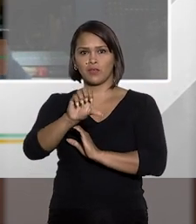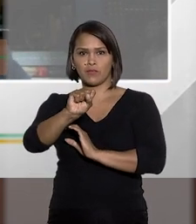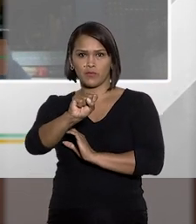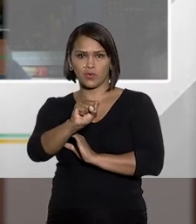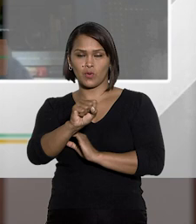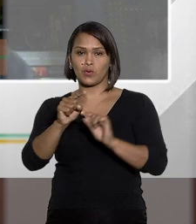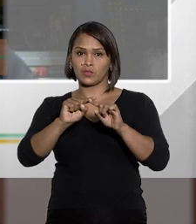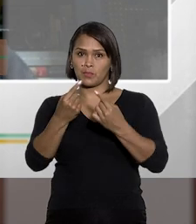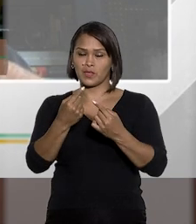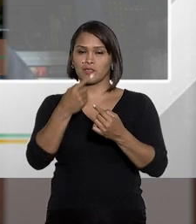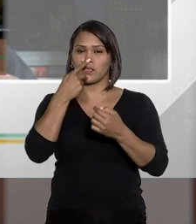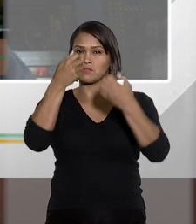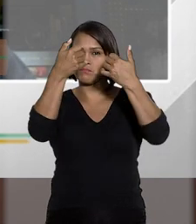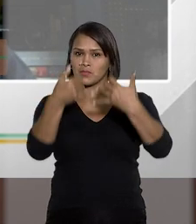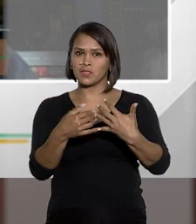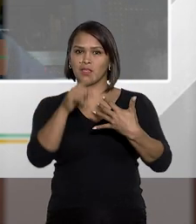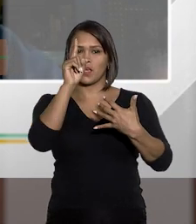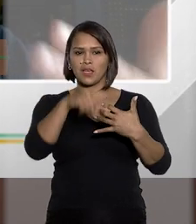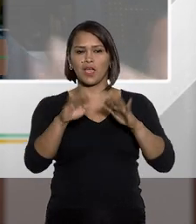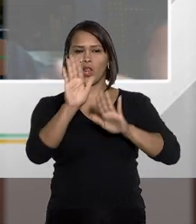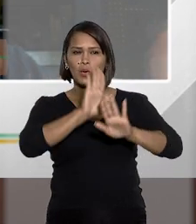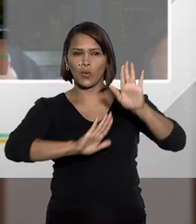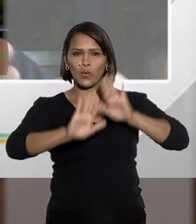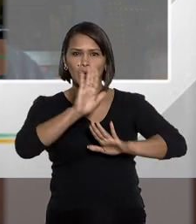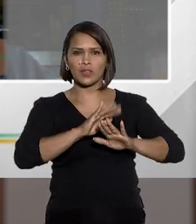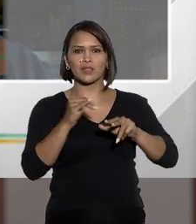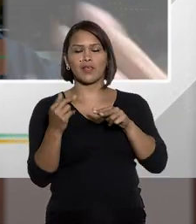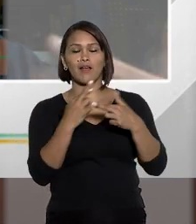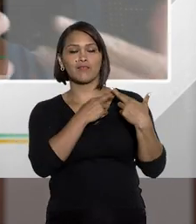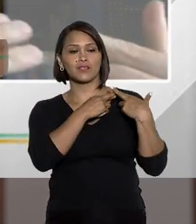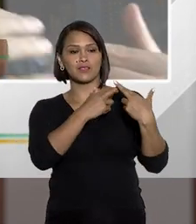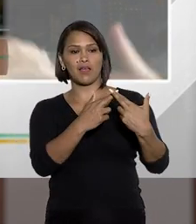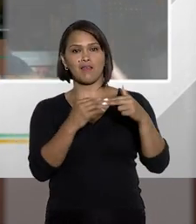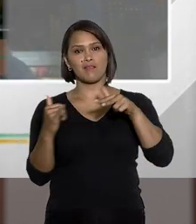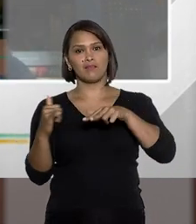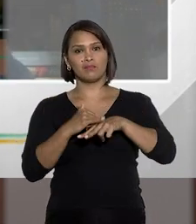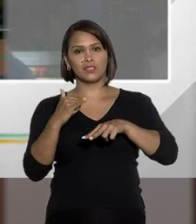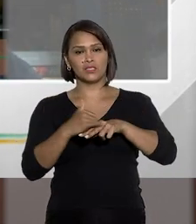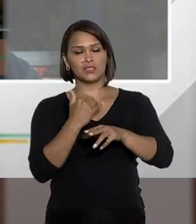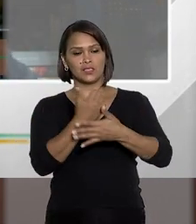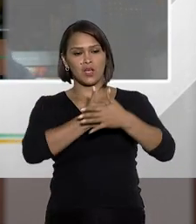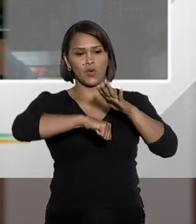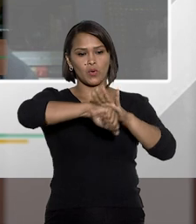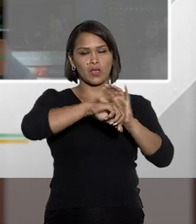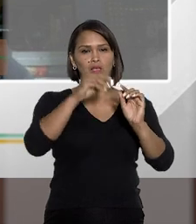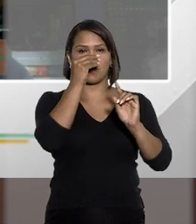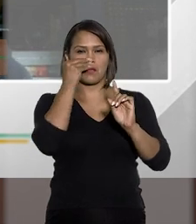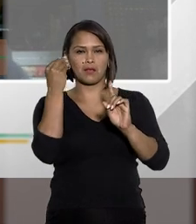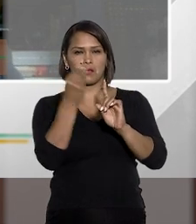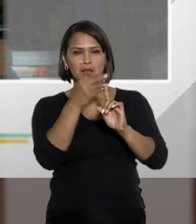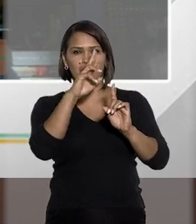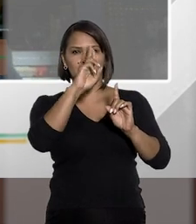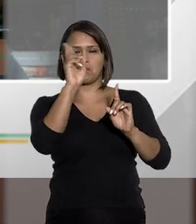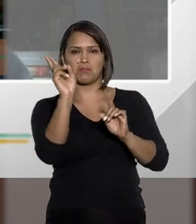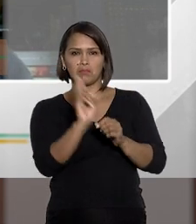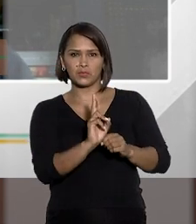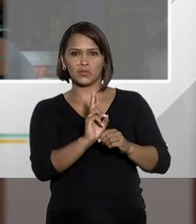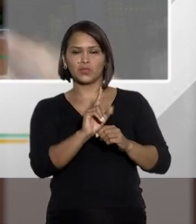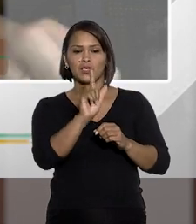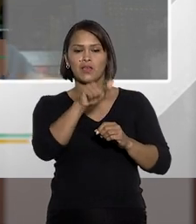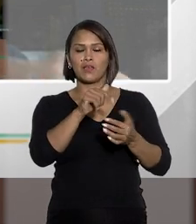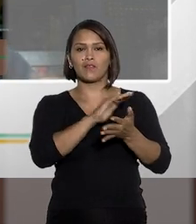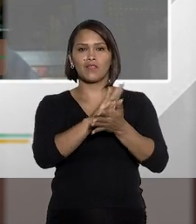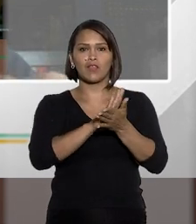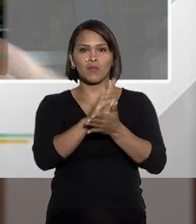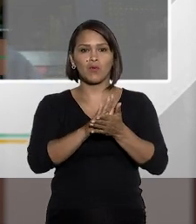498, apesar de falar que ela cuidava da representação nos crimes de abuso de autoridade, em